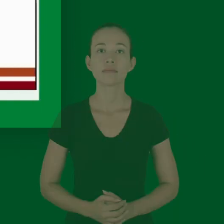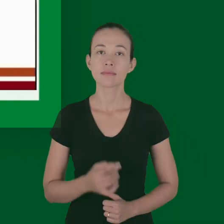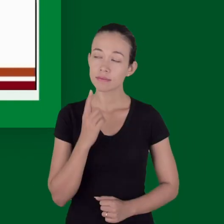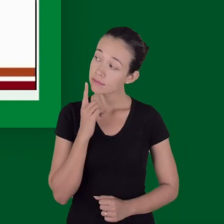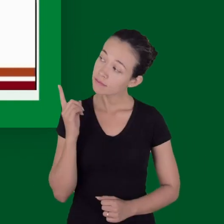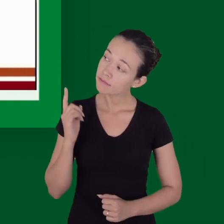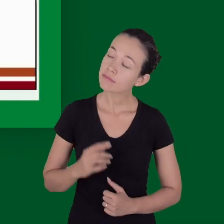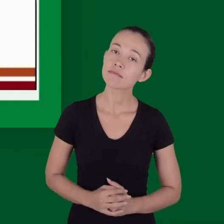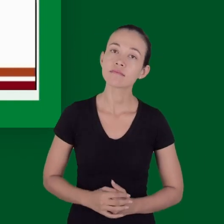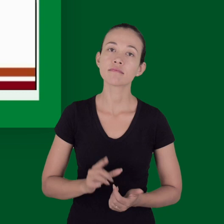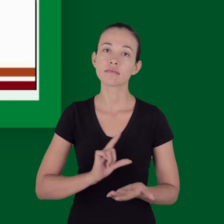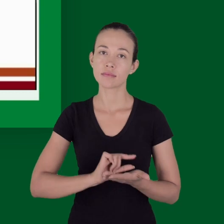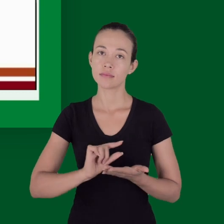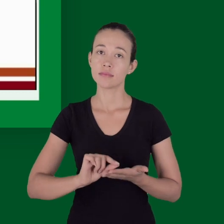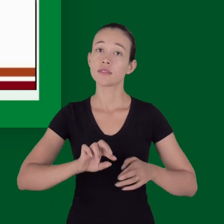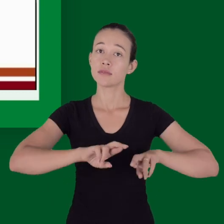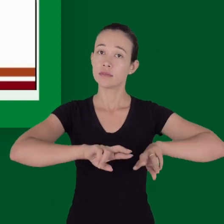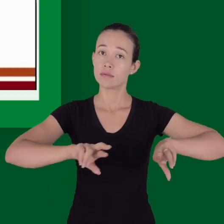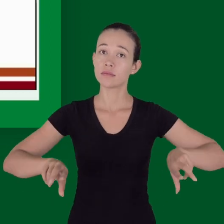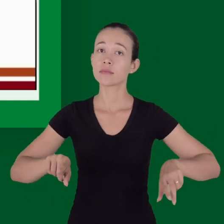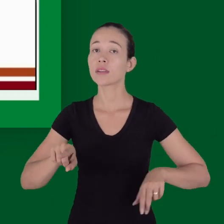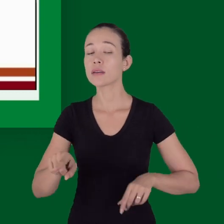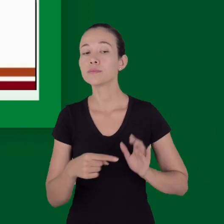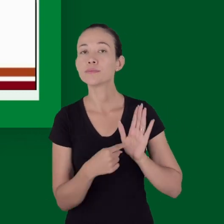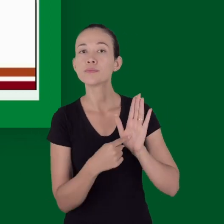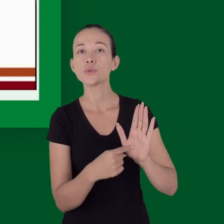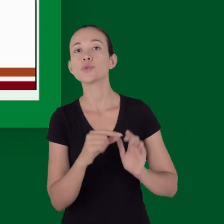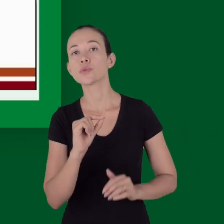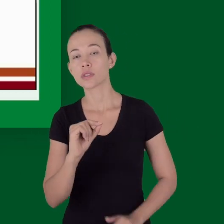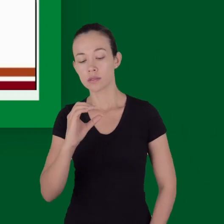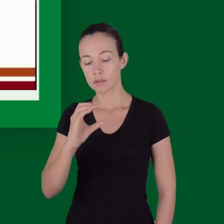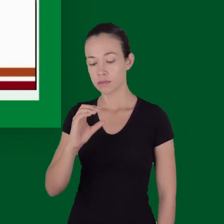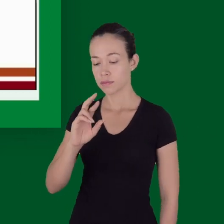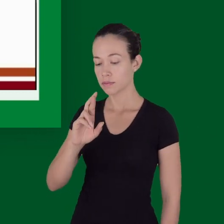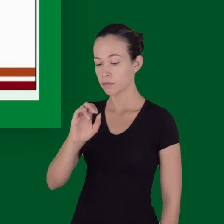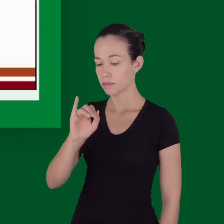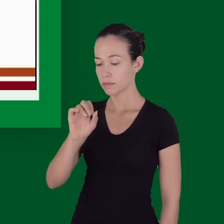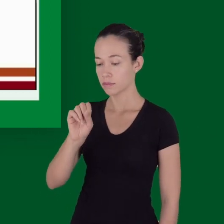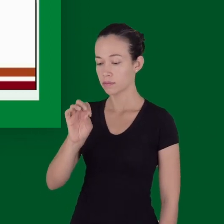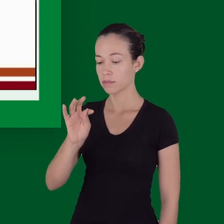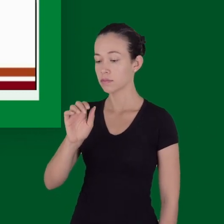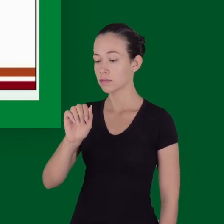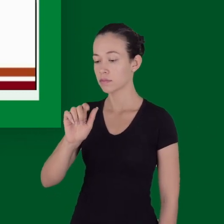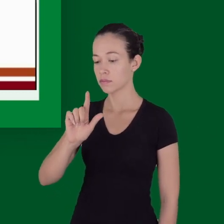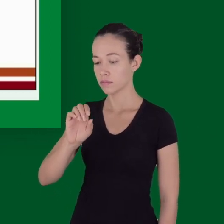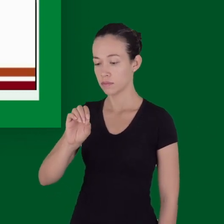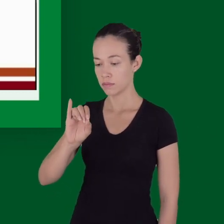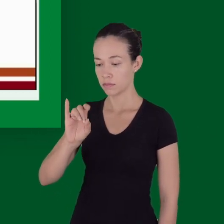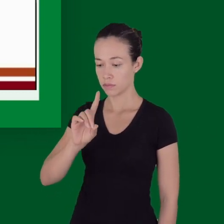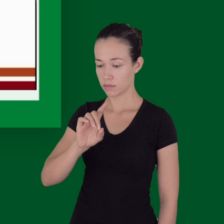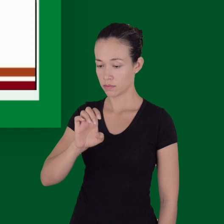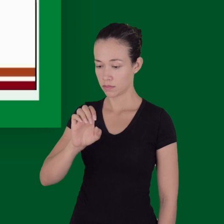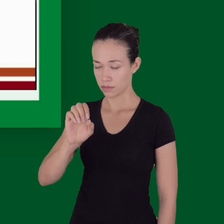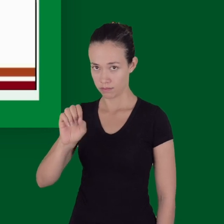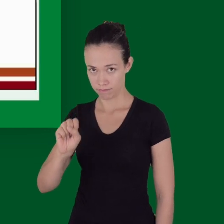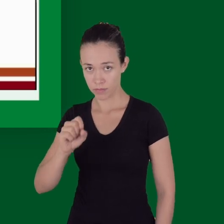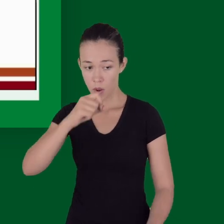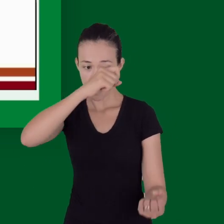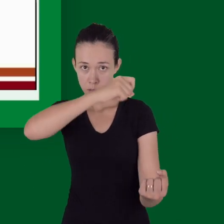Os estudos têm demonstrado que a infusão de cristaloides pode ter efeitos prejudiciais quando administrados antes do controle